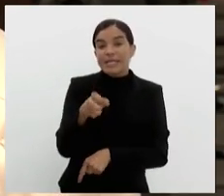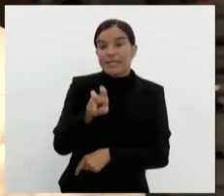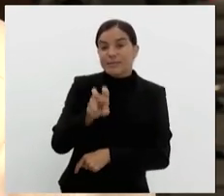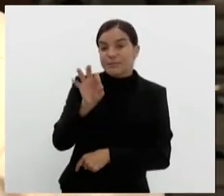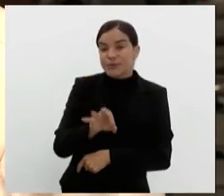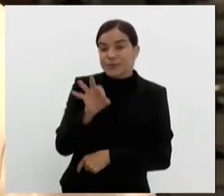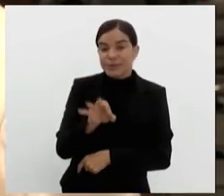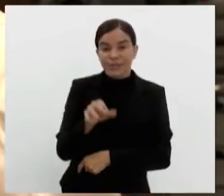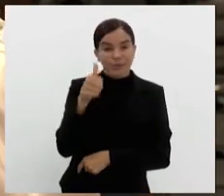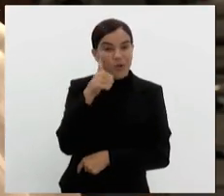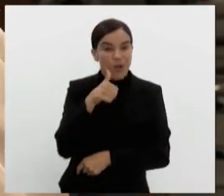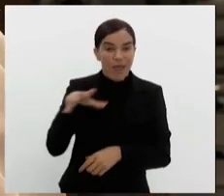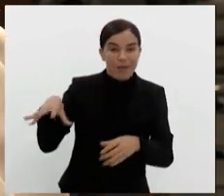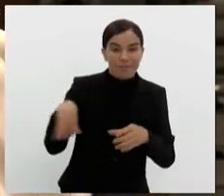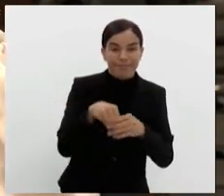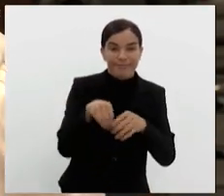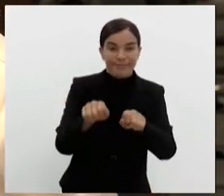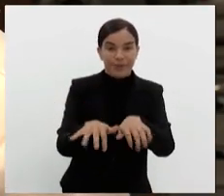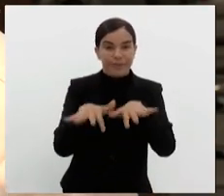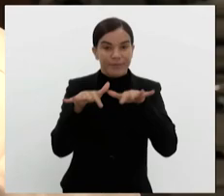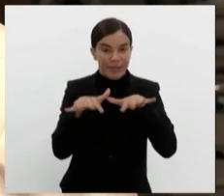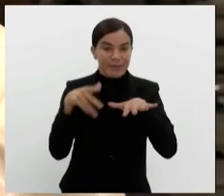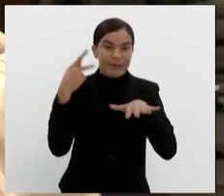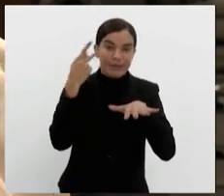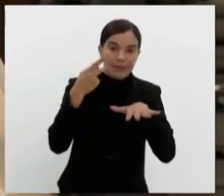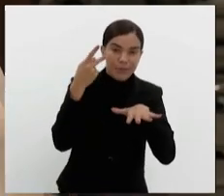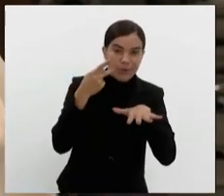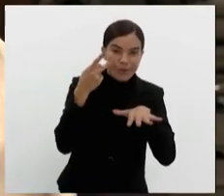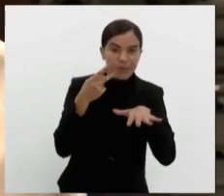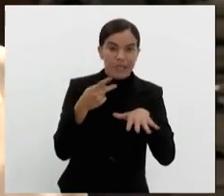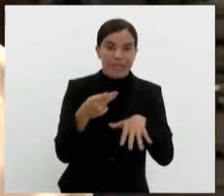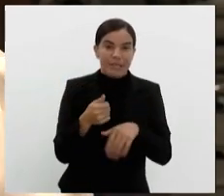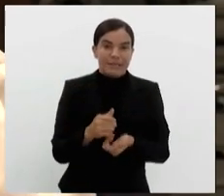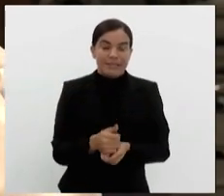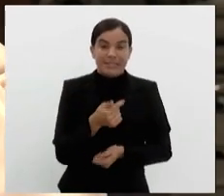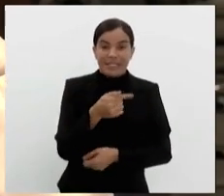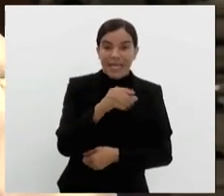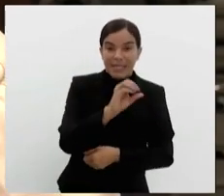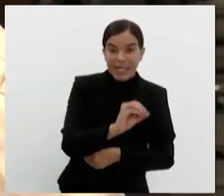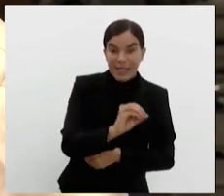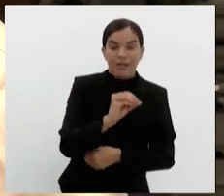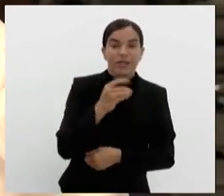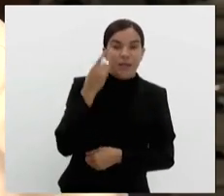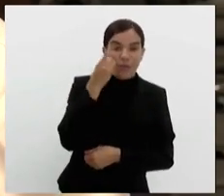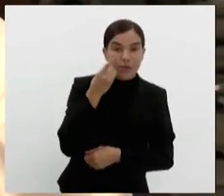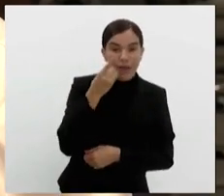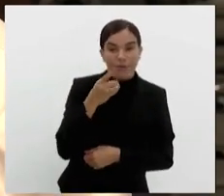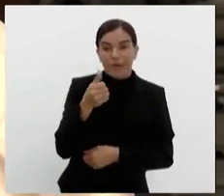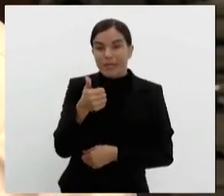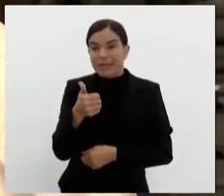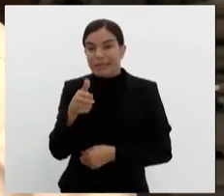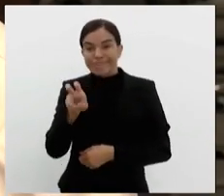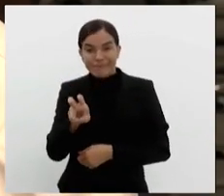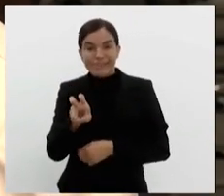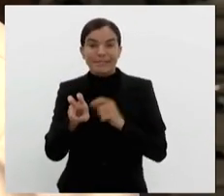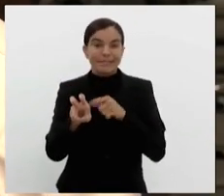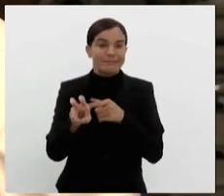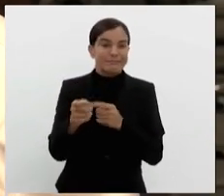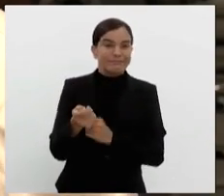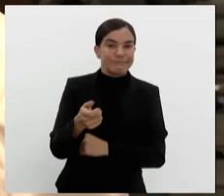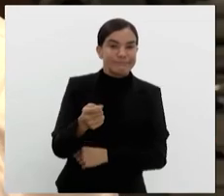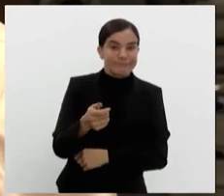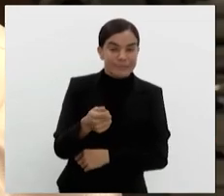de mulheres no parlamento, né? Somos 70 deputados com 15 deputadas. Mas o que a gente espera e